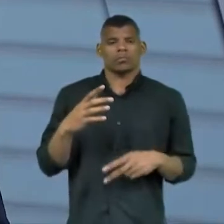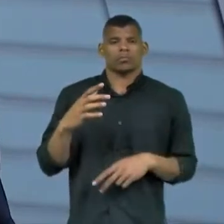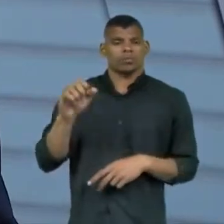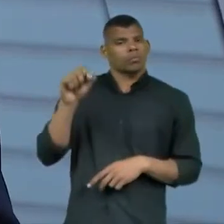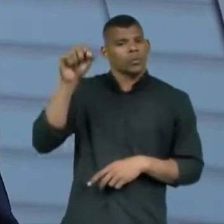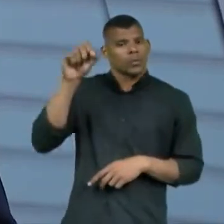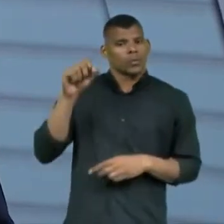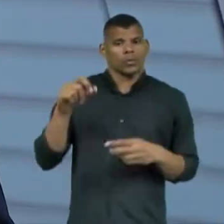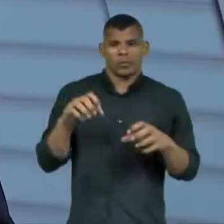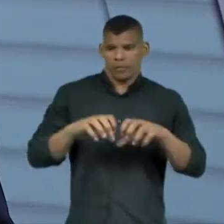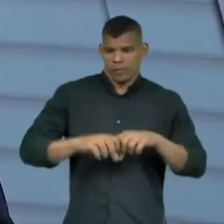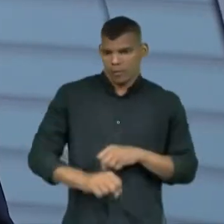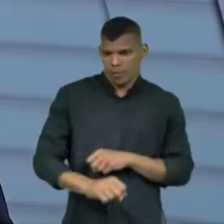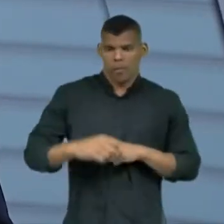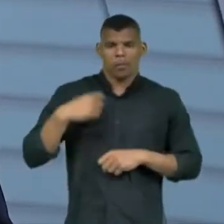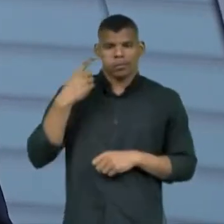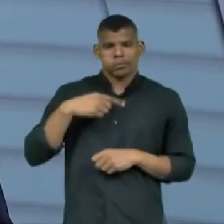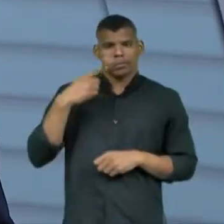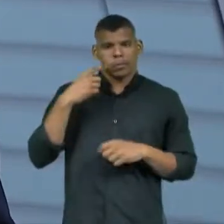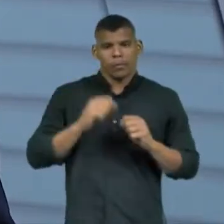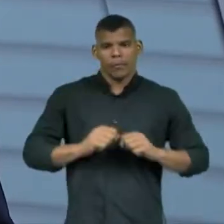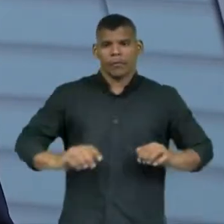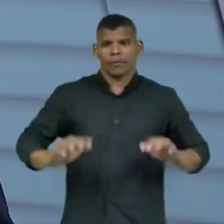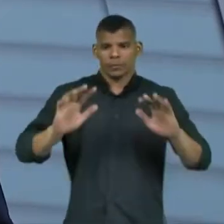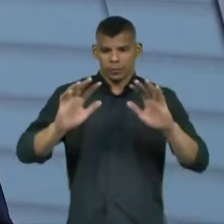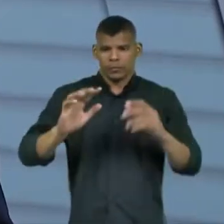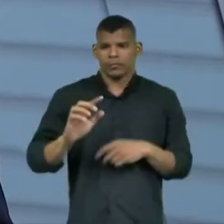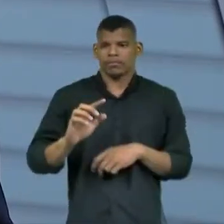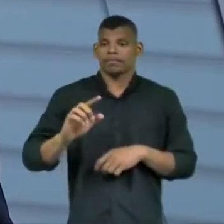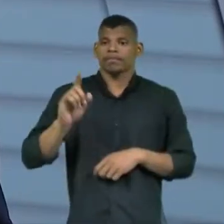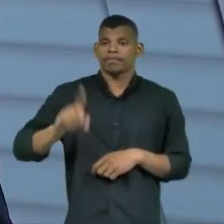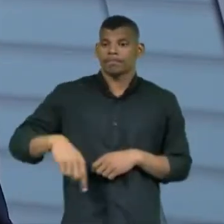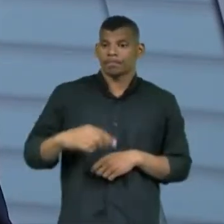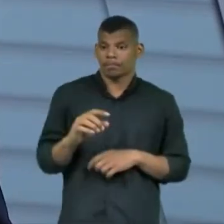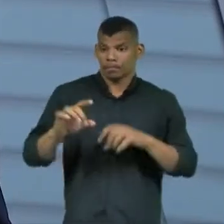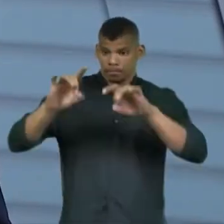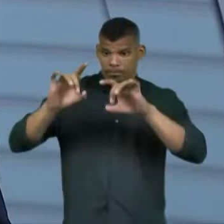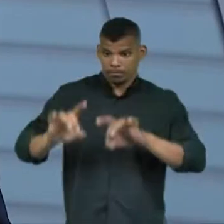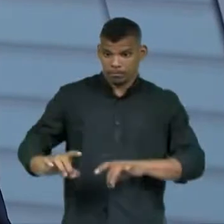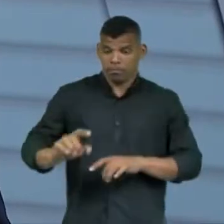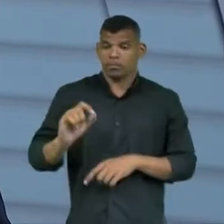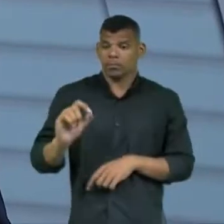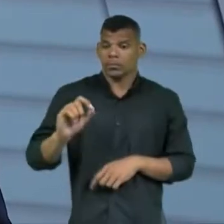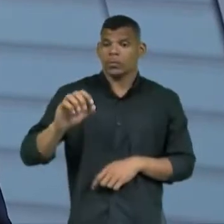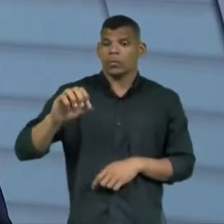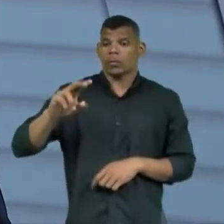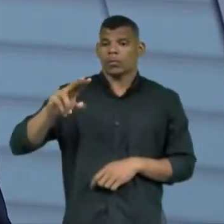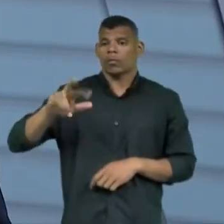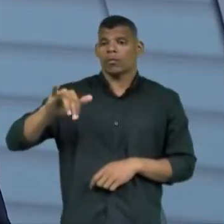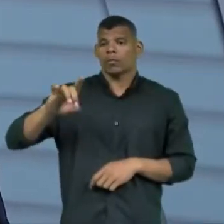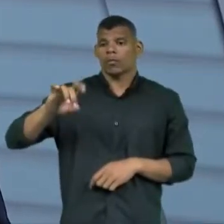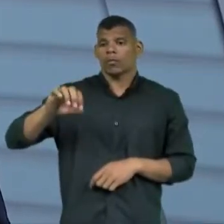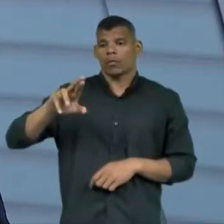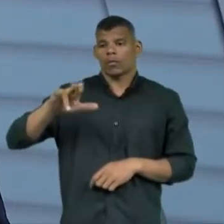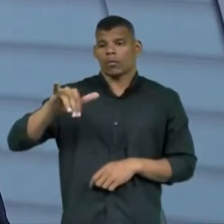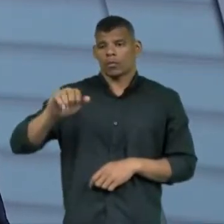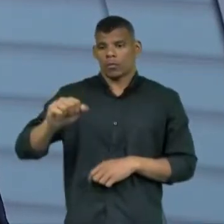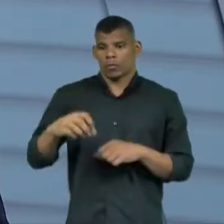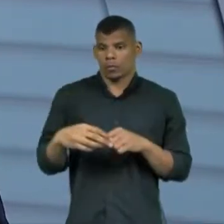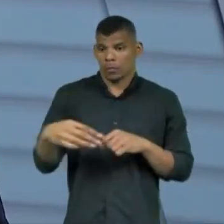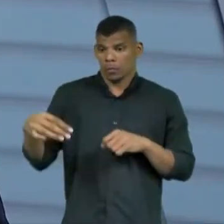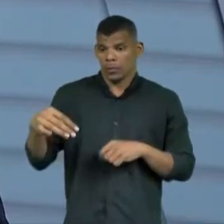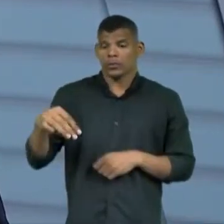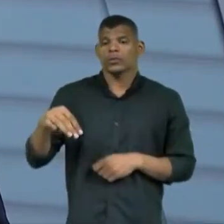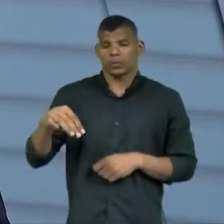tem graduação em Direito, evidentemente, pela Universidade Federal do Ceará. Ela é especialista em ouvidoria pública, ela tem mestrado em Direito